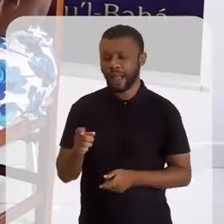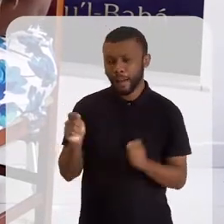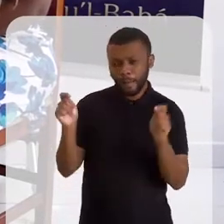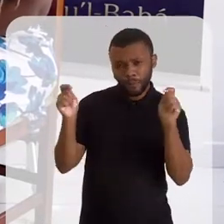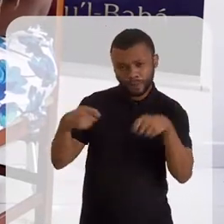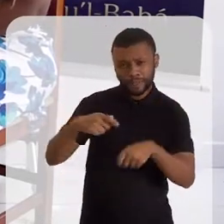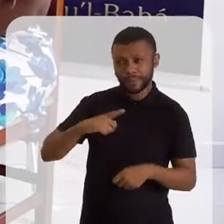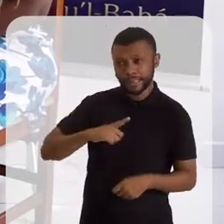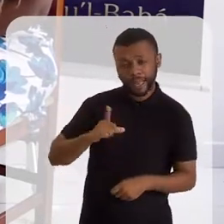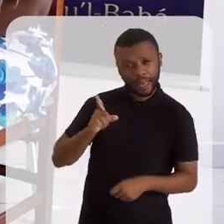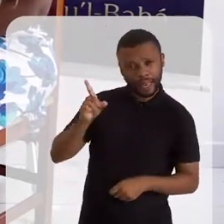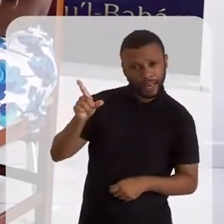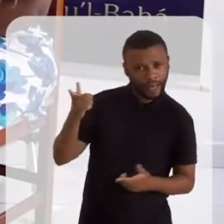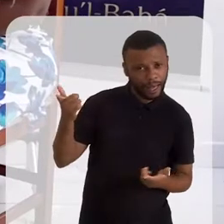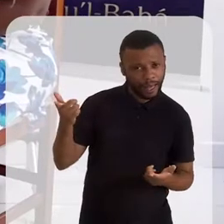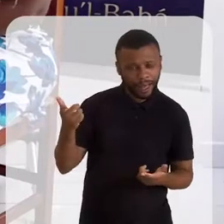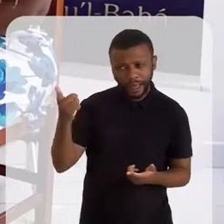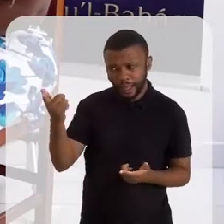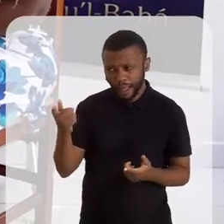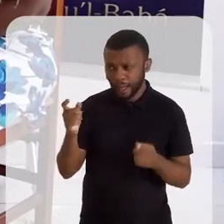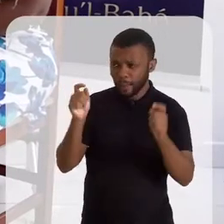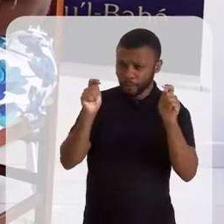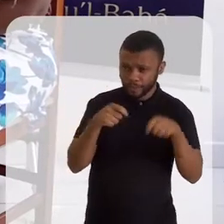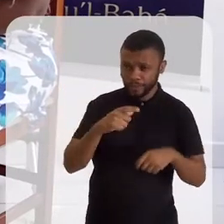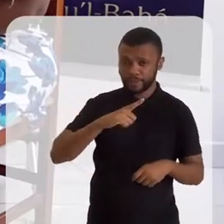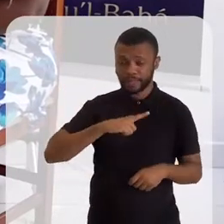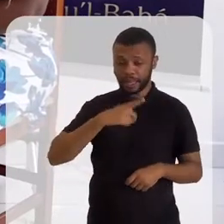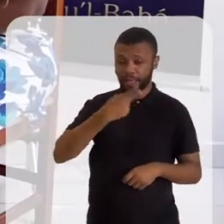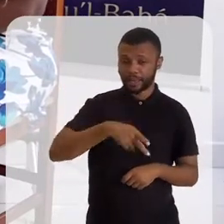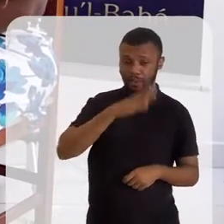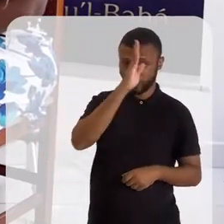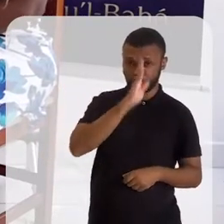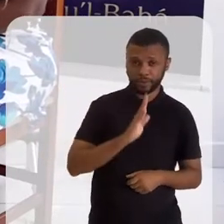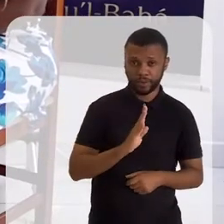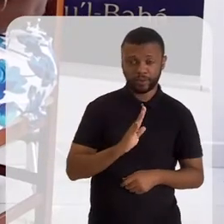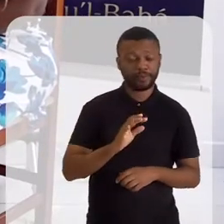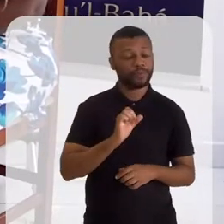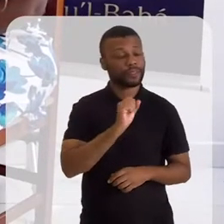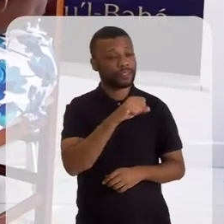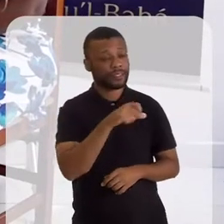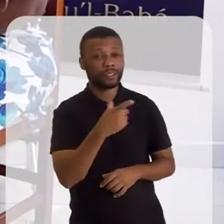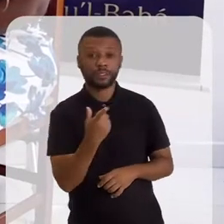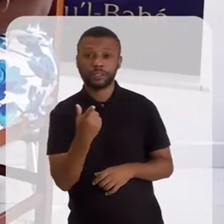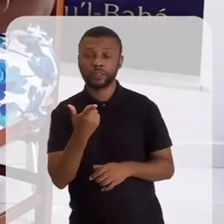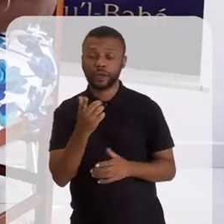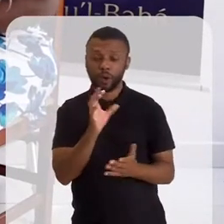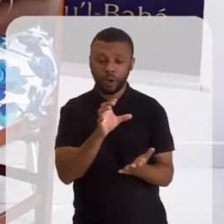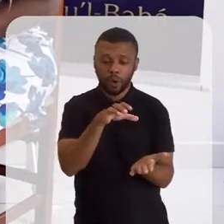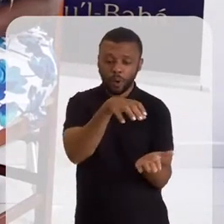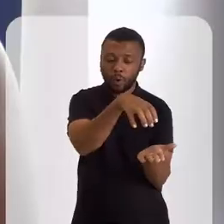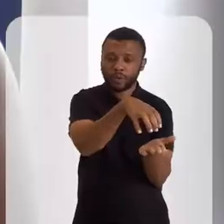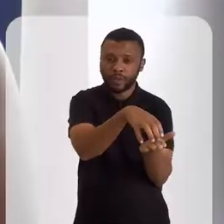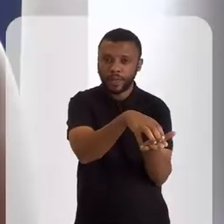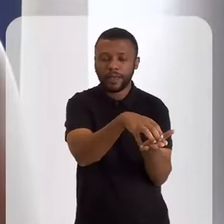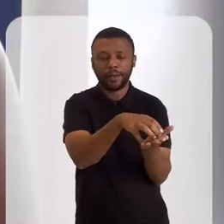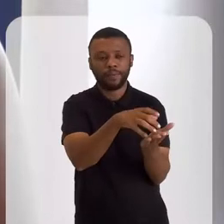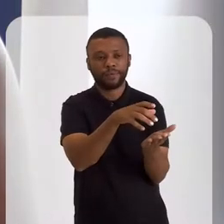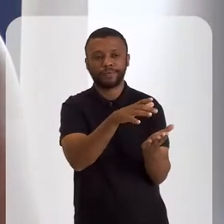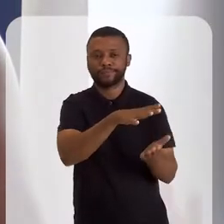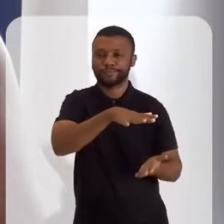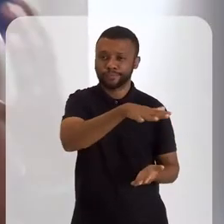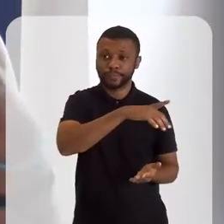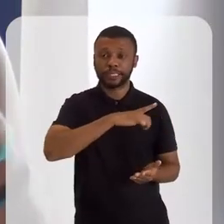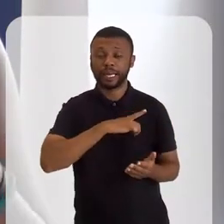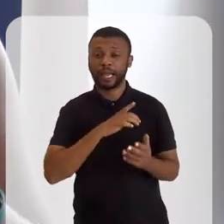é possível ter lá. Se não é possível ter Sim. Então, o templo, ele, na verdade, ele traz, assim, a